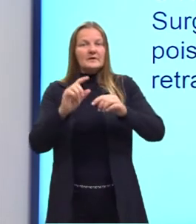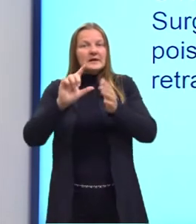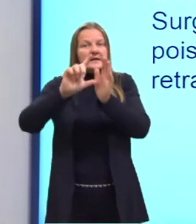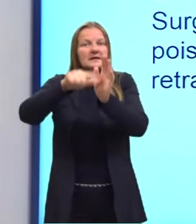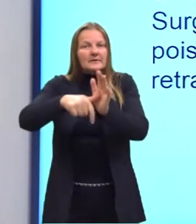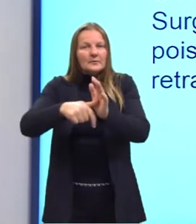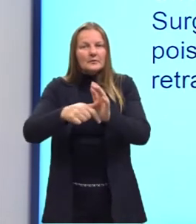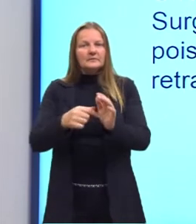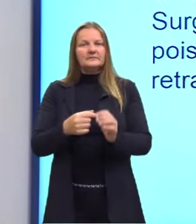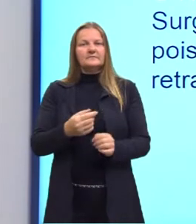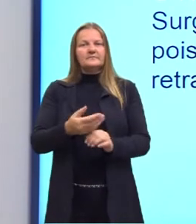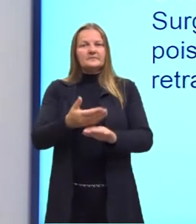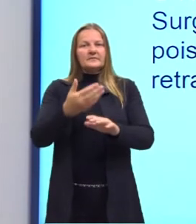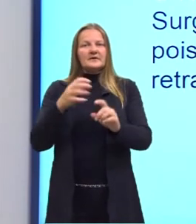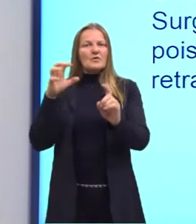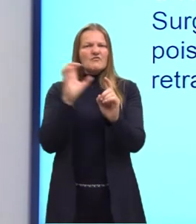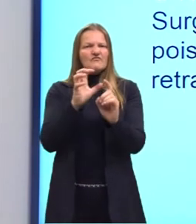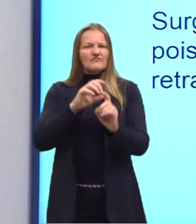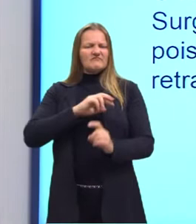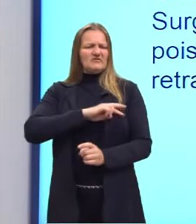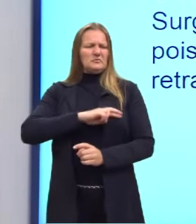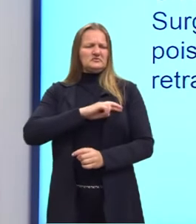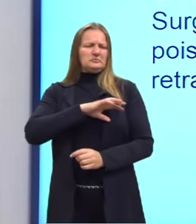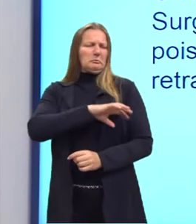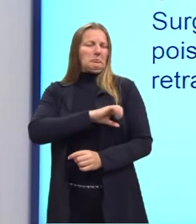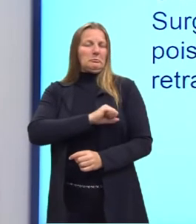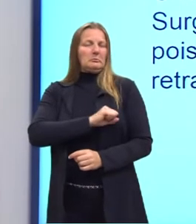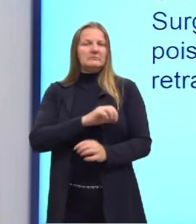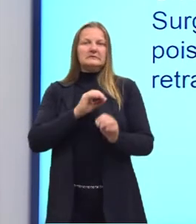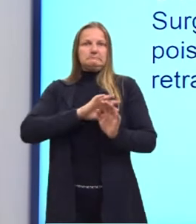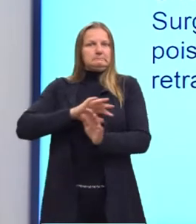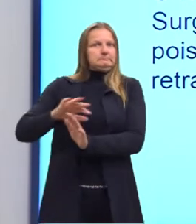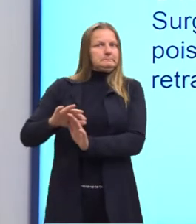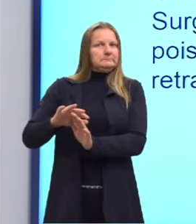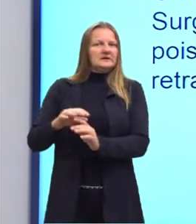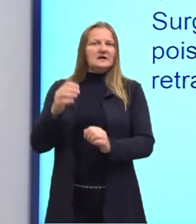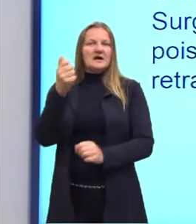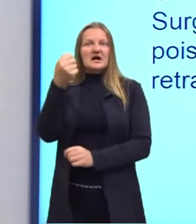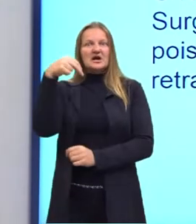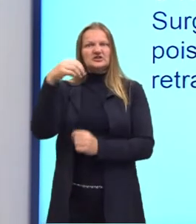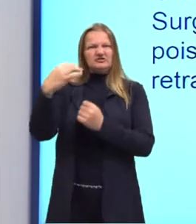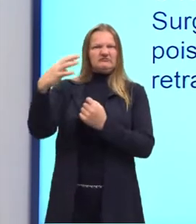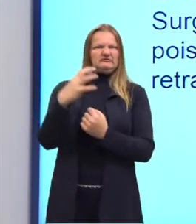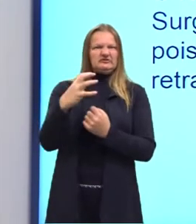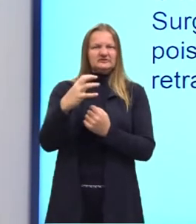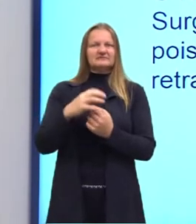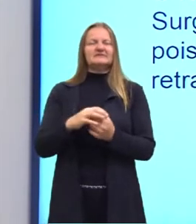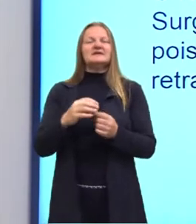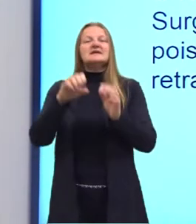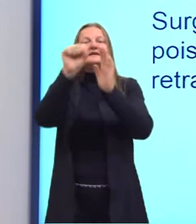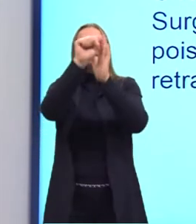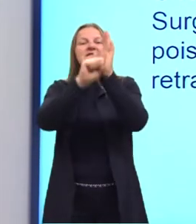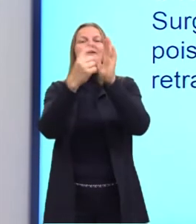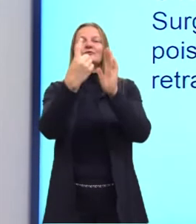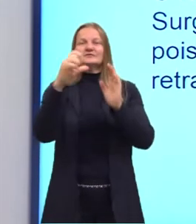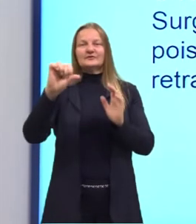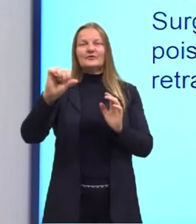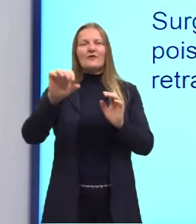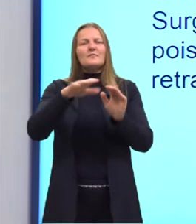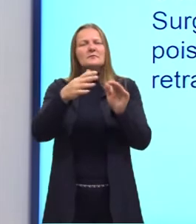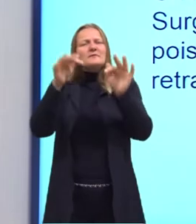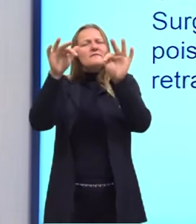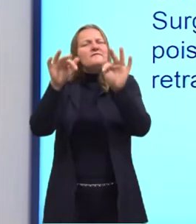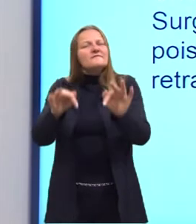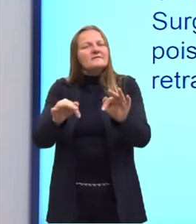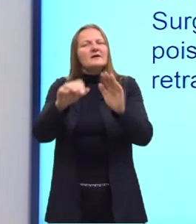questões de antirromantismo. O naturalismo também é antirromântico. E surgiu no século XIX, no final do século